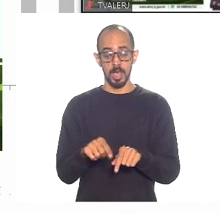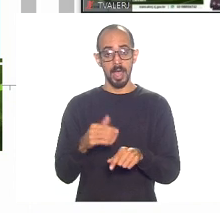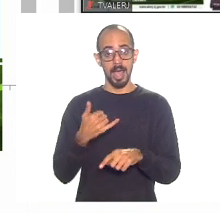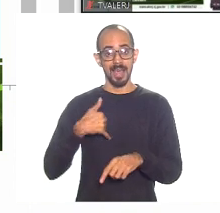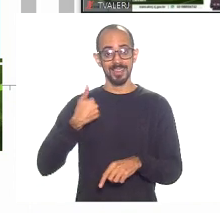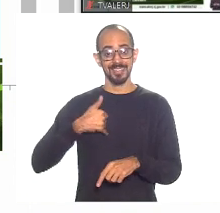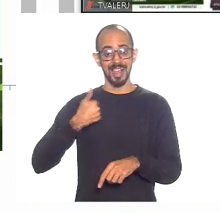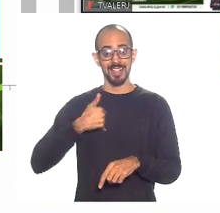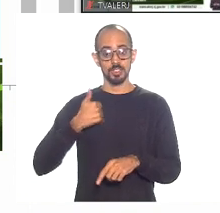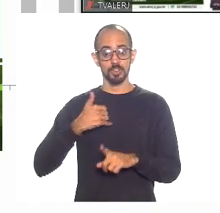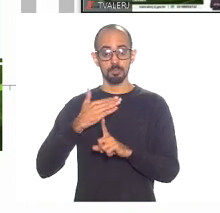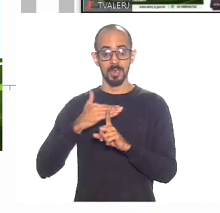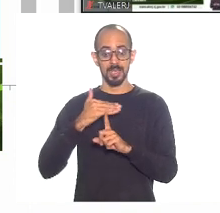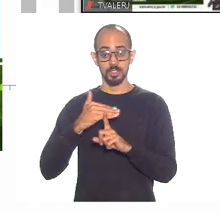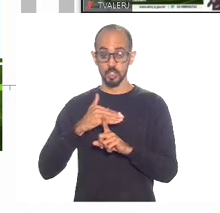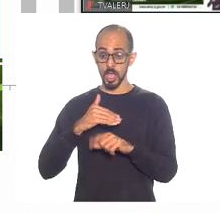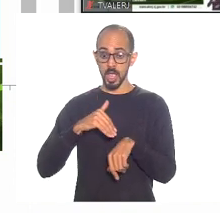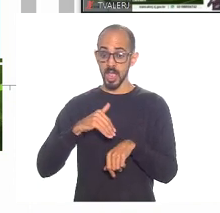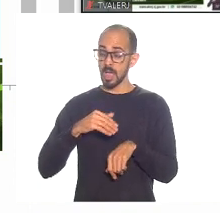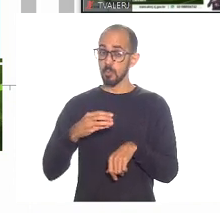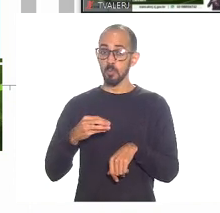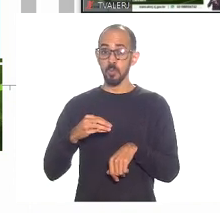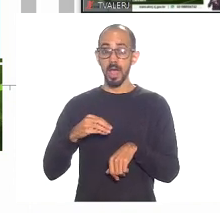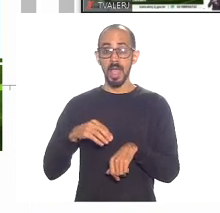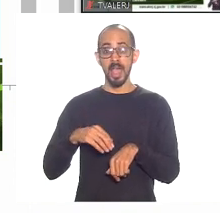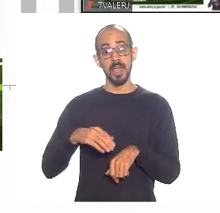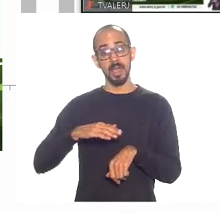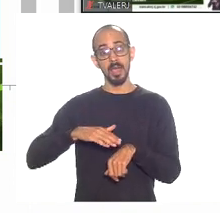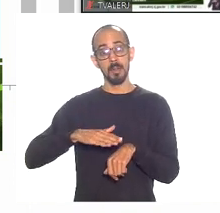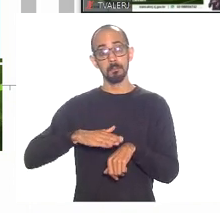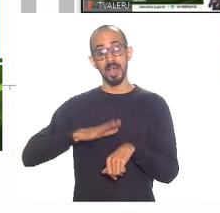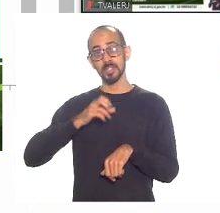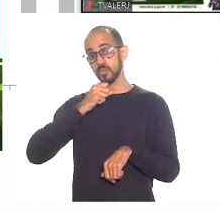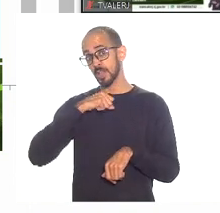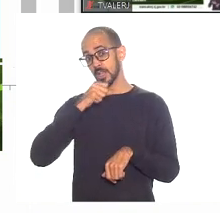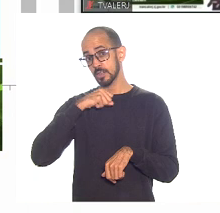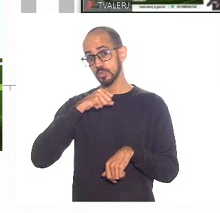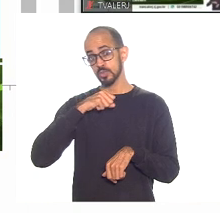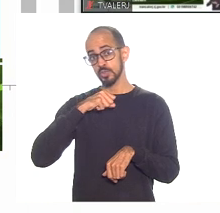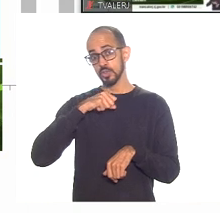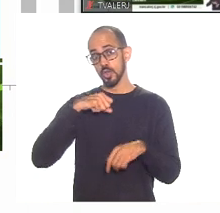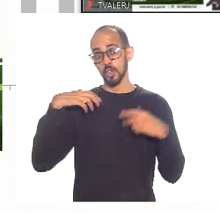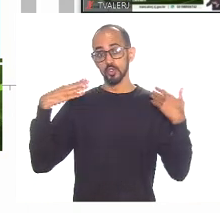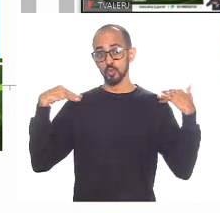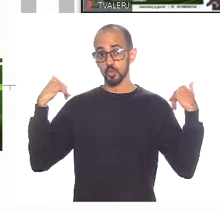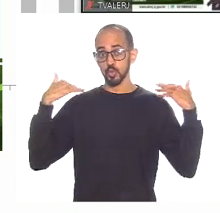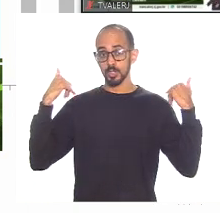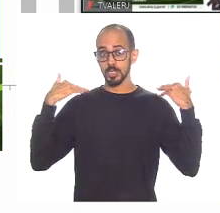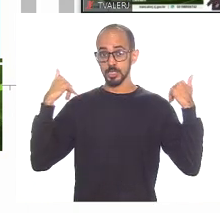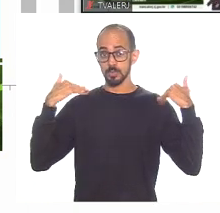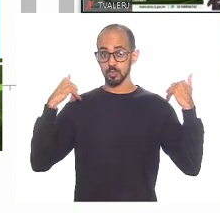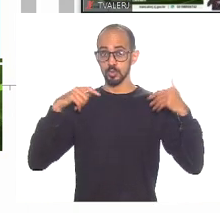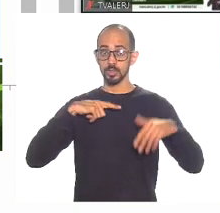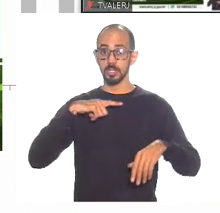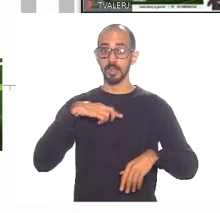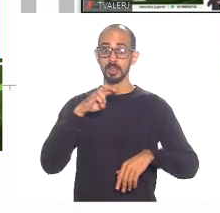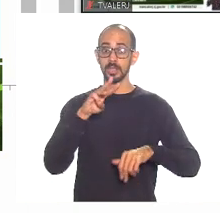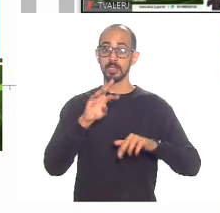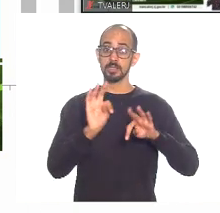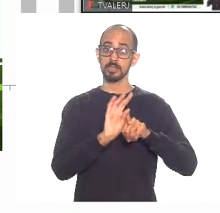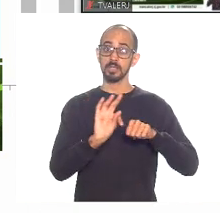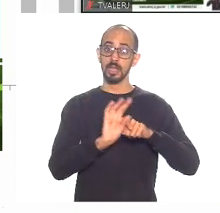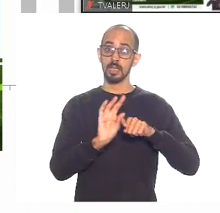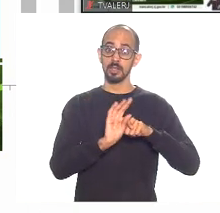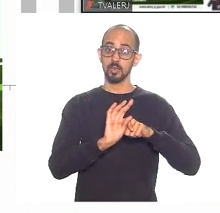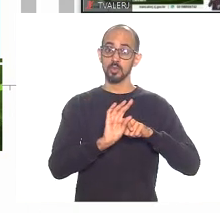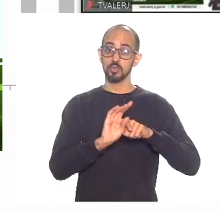é muito alta. Como é que a gente vai ficar? A área de turismo tem três técnicos de turismo. Em dinheiro, nós temos 1.200,